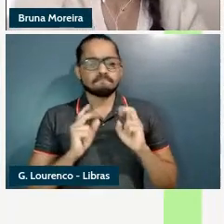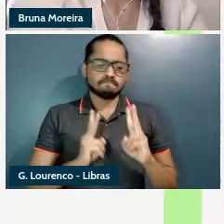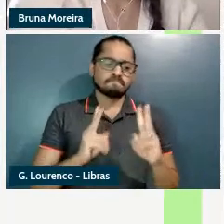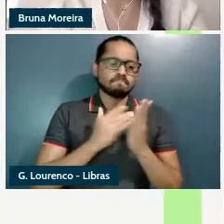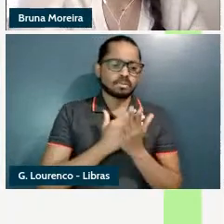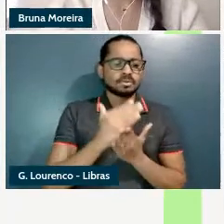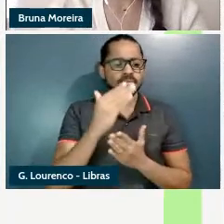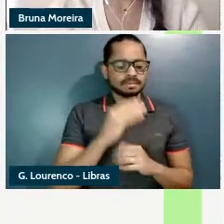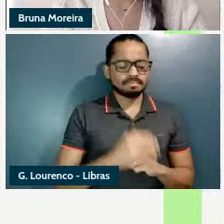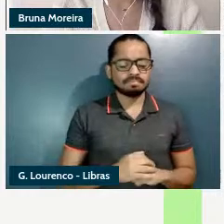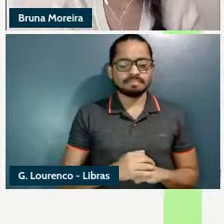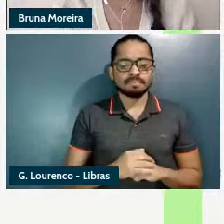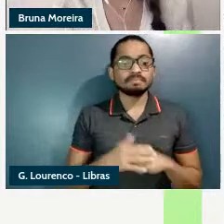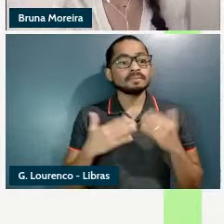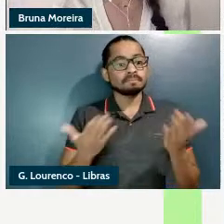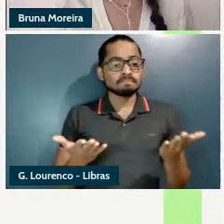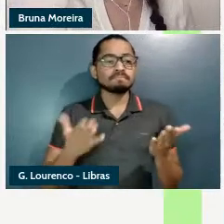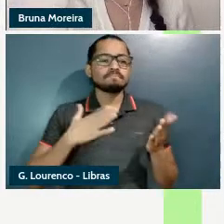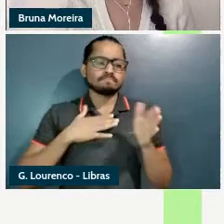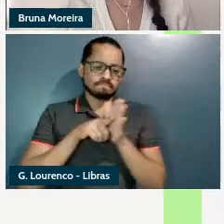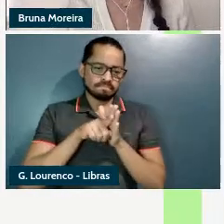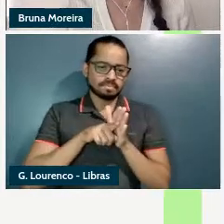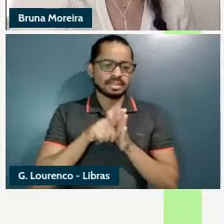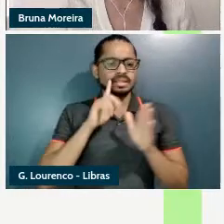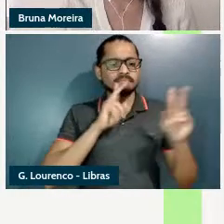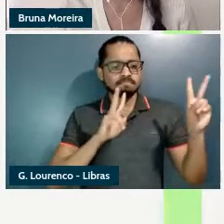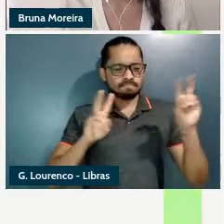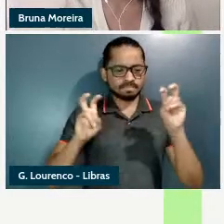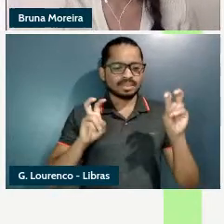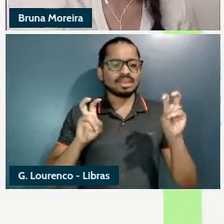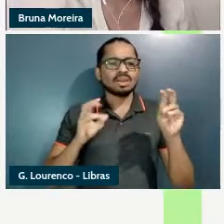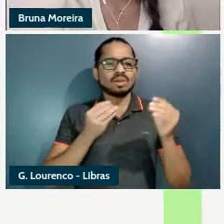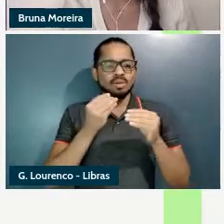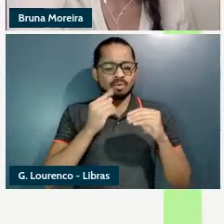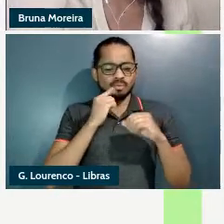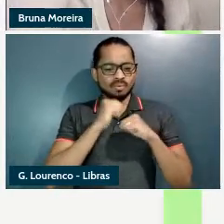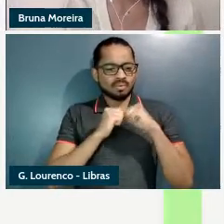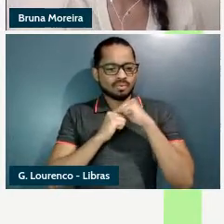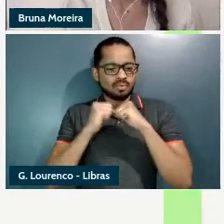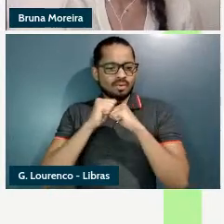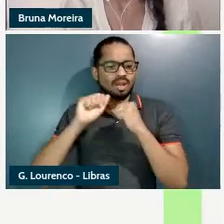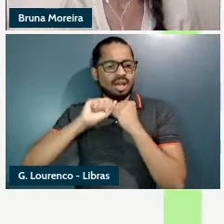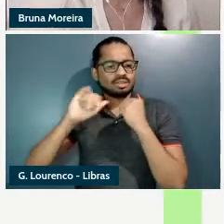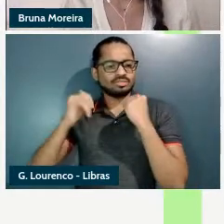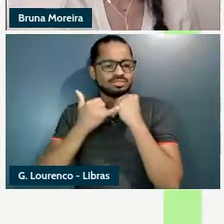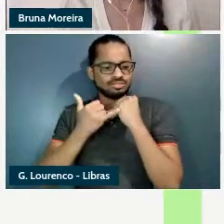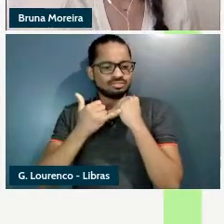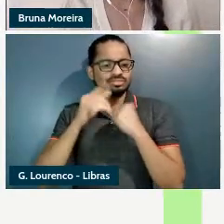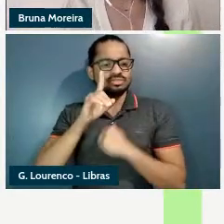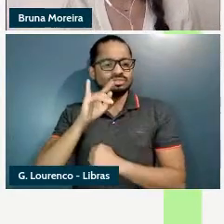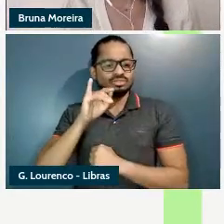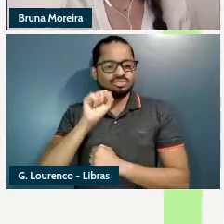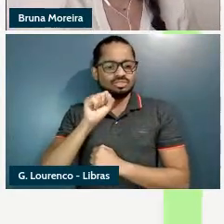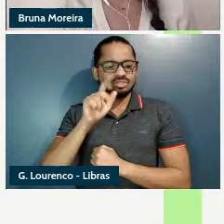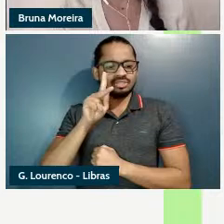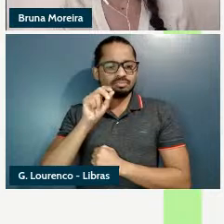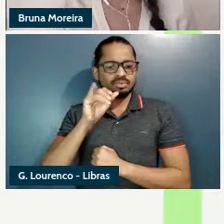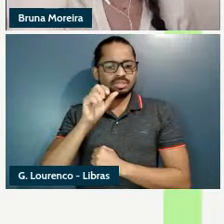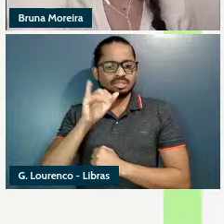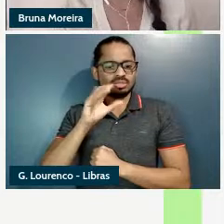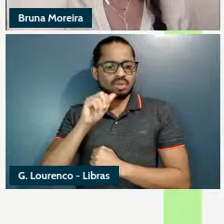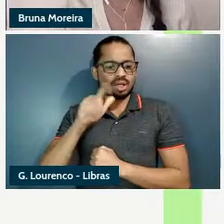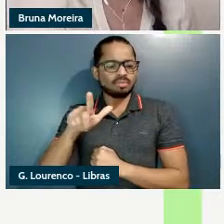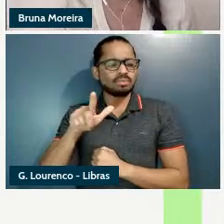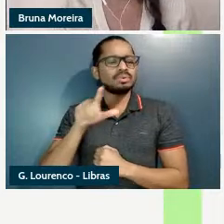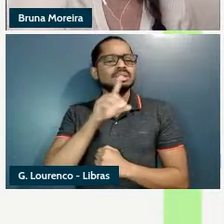tá bem meu trabalho é intitulado construindo adjetivos disposicionais que são esses adjetivos formados